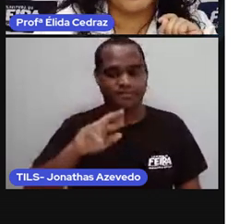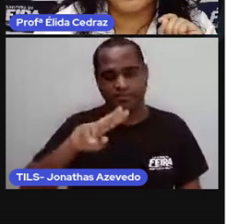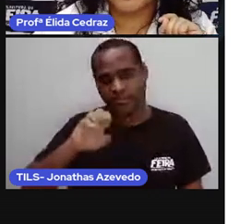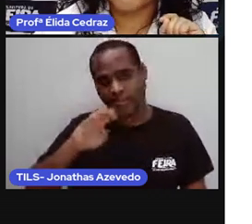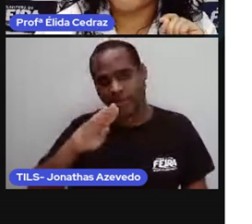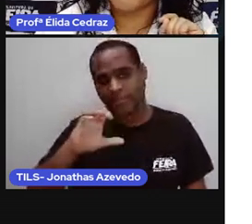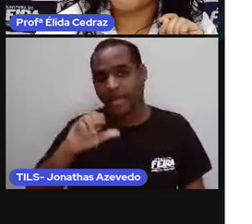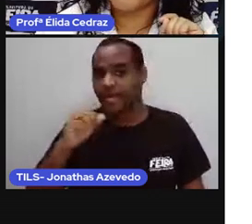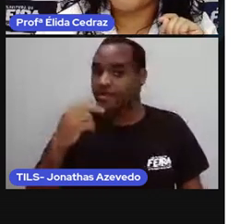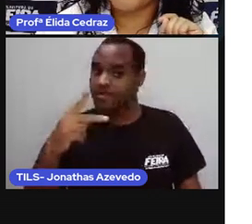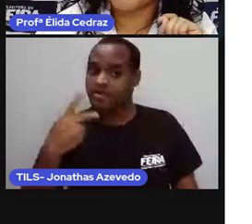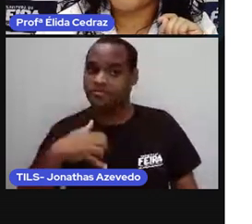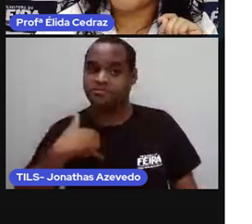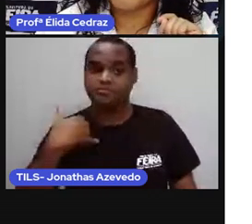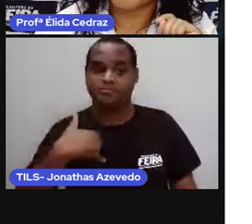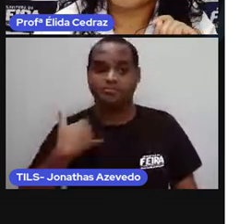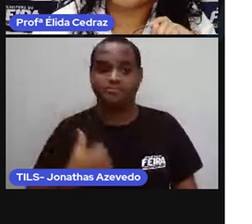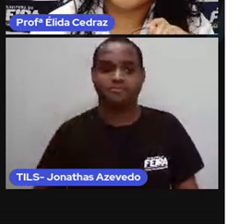meses.